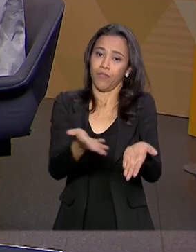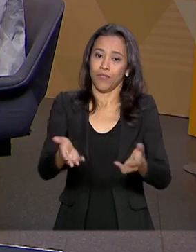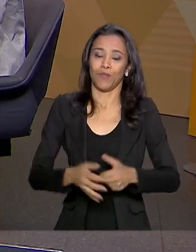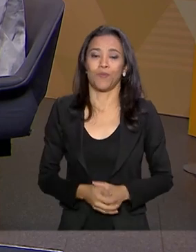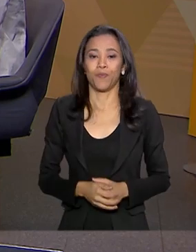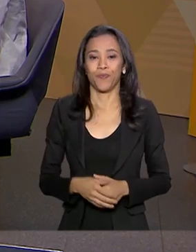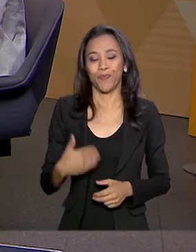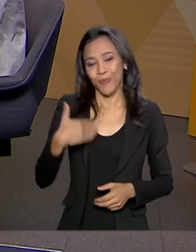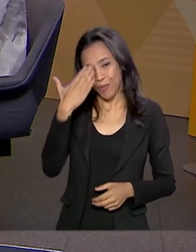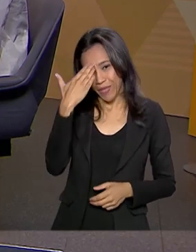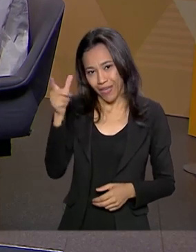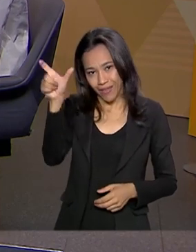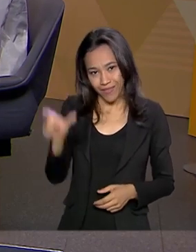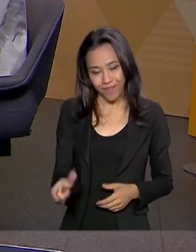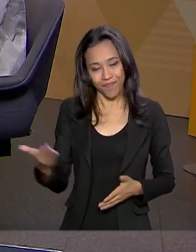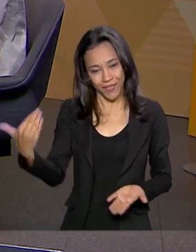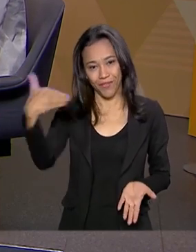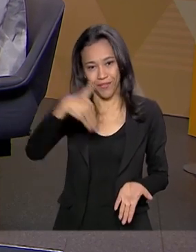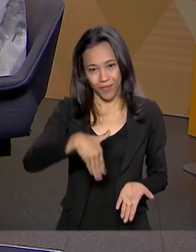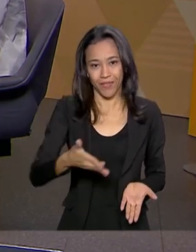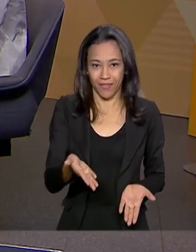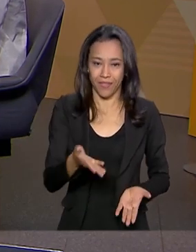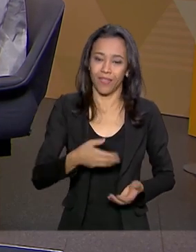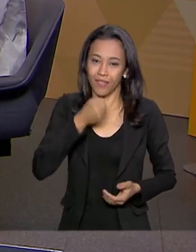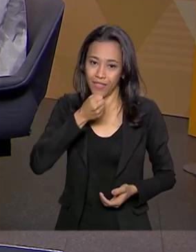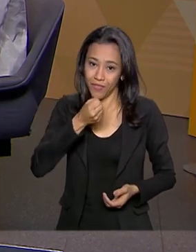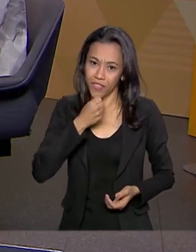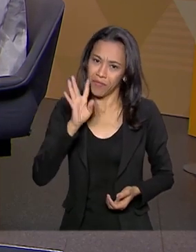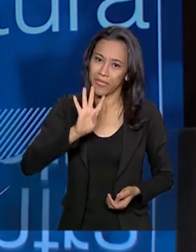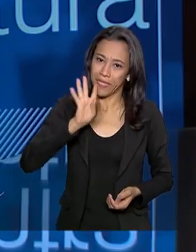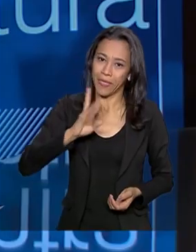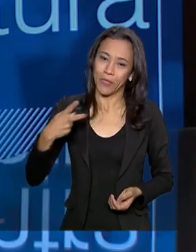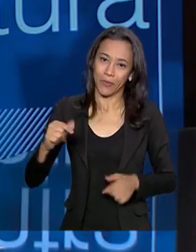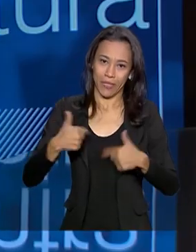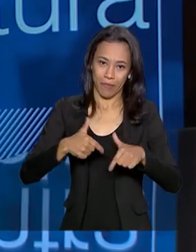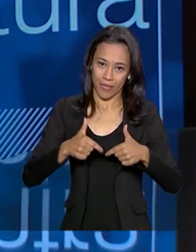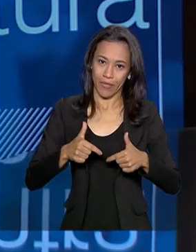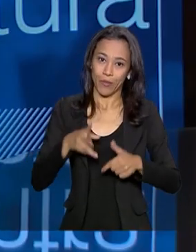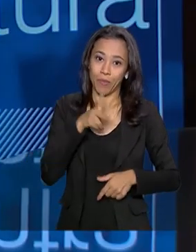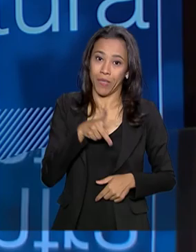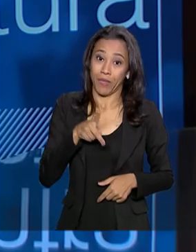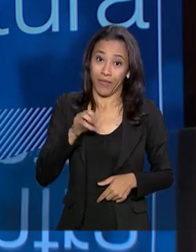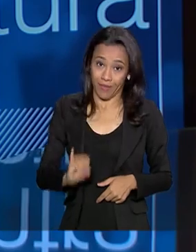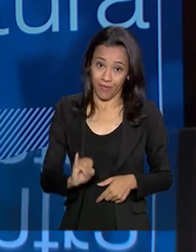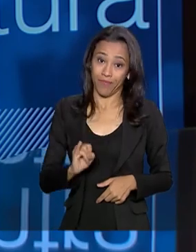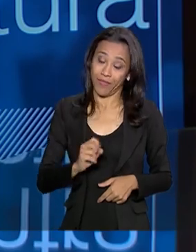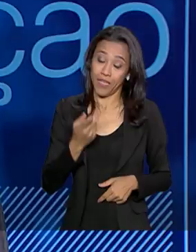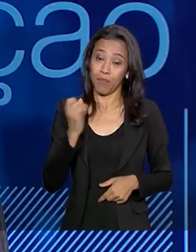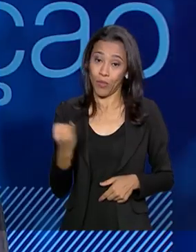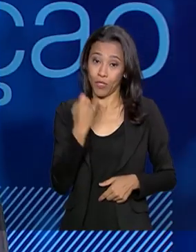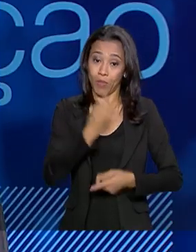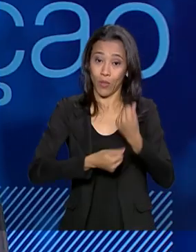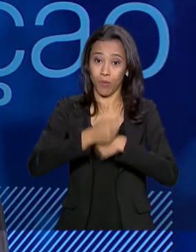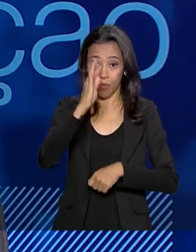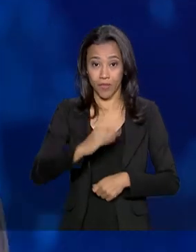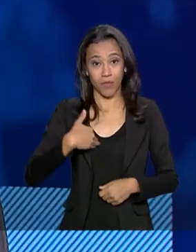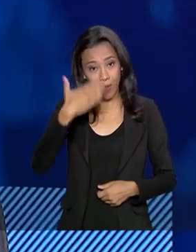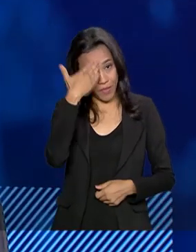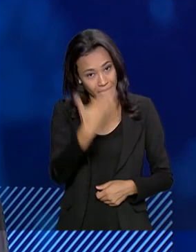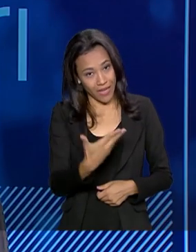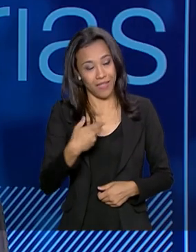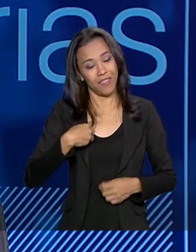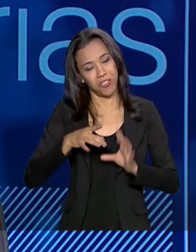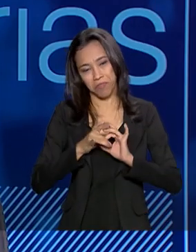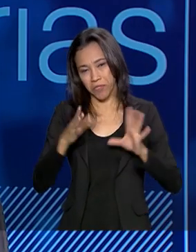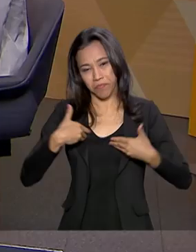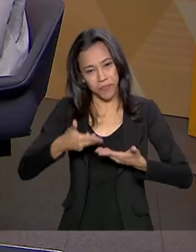Marta, muito obrigado pela presença aqui no Brasil Pauta. Muito bacana esse trabalho do PPI, importante para a economia brasileira. Muito obrigada. Eu que agradeço. A gente fica